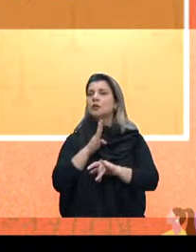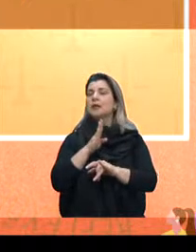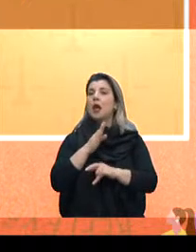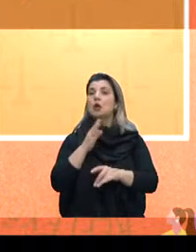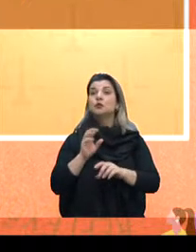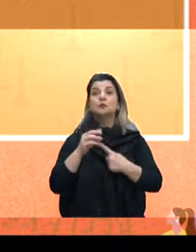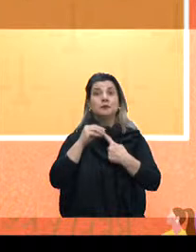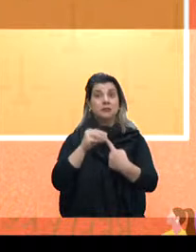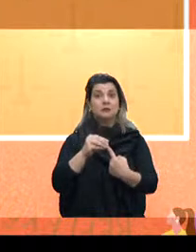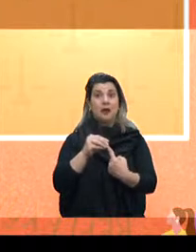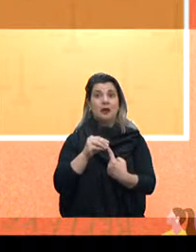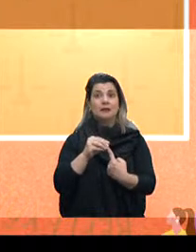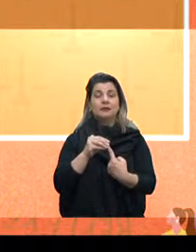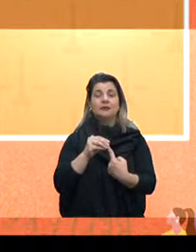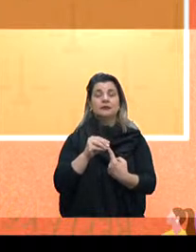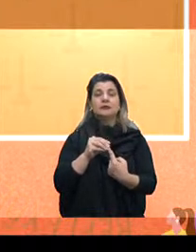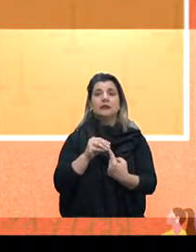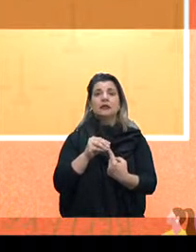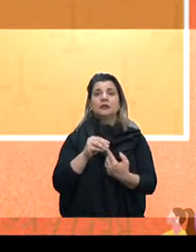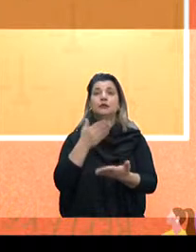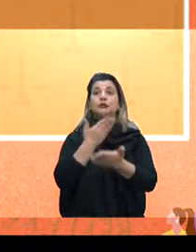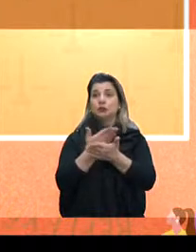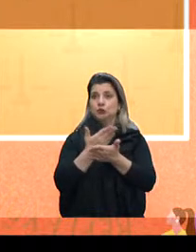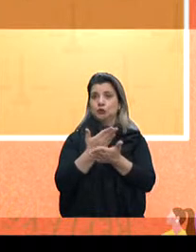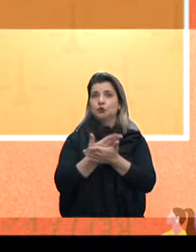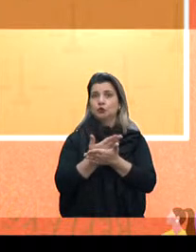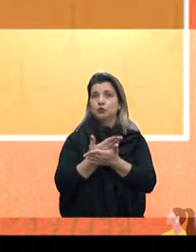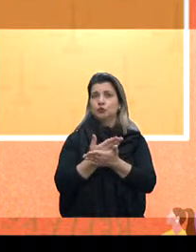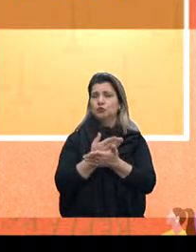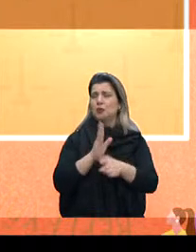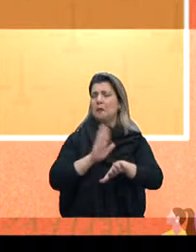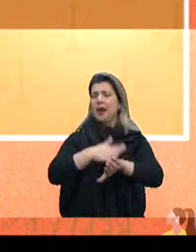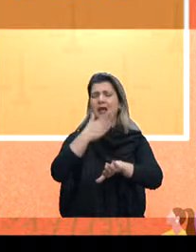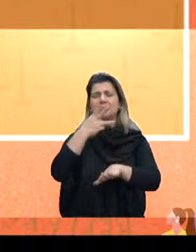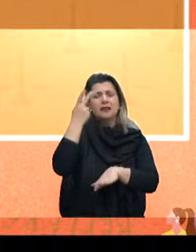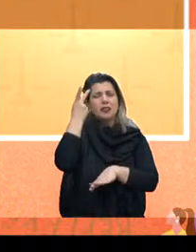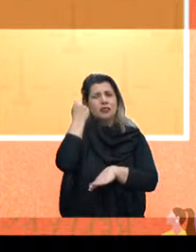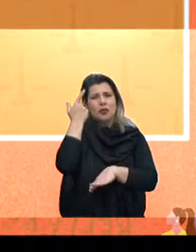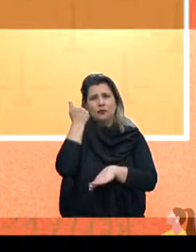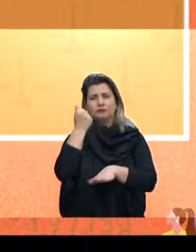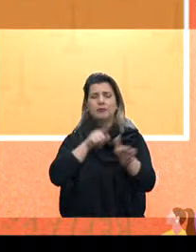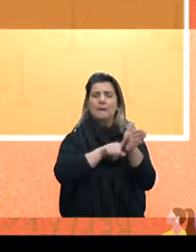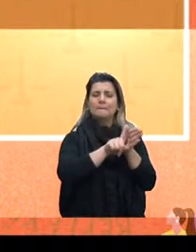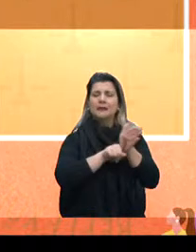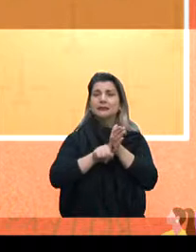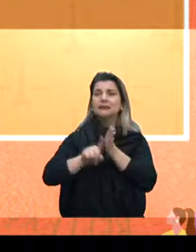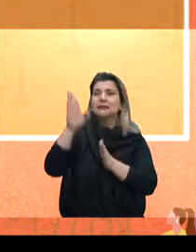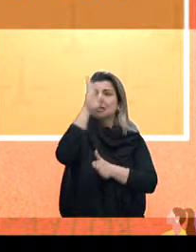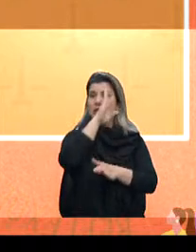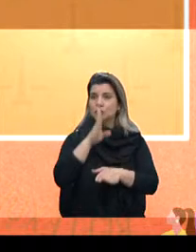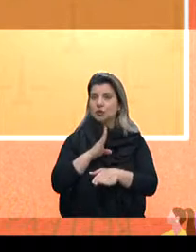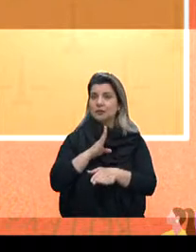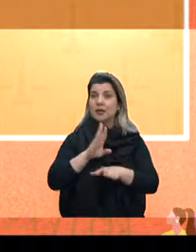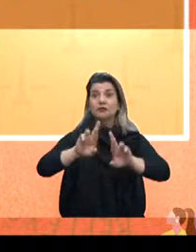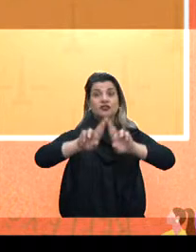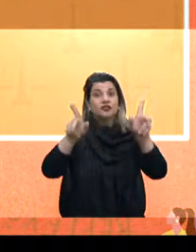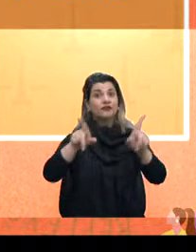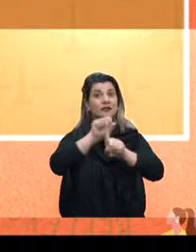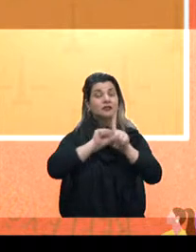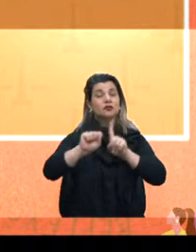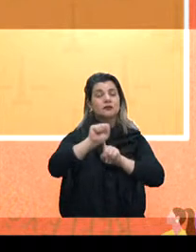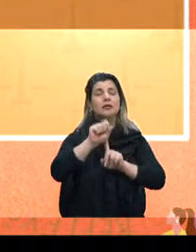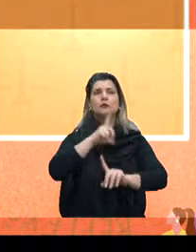que remontam ao Oxfam Datafolha. Então, nós trouxemos os mais clássicos. A Pesquisa Nacional de Desigualdade Social, ela traz muitas